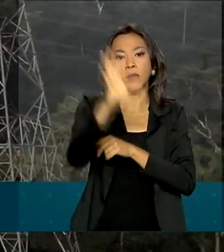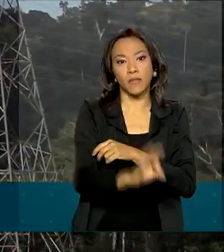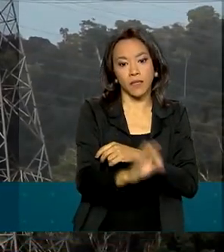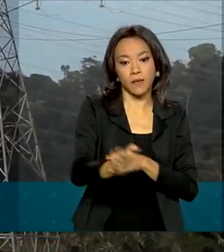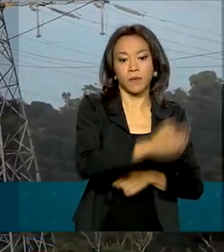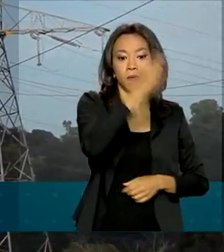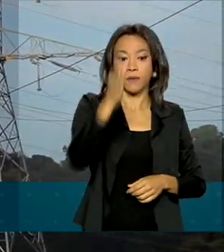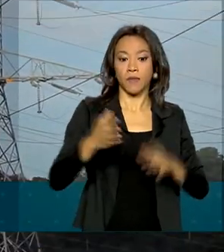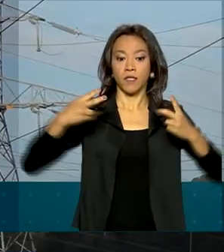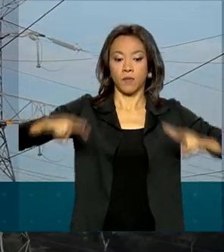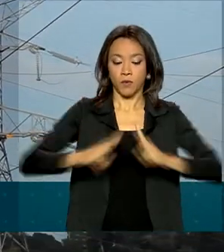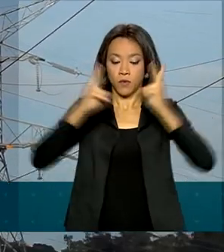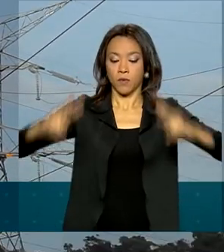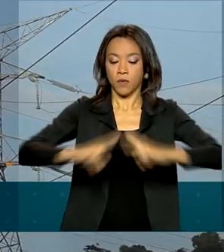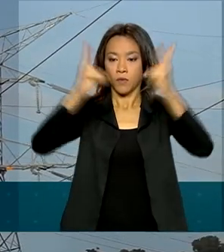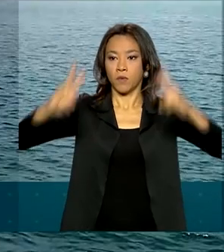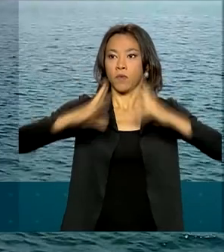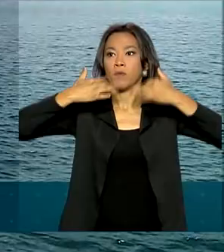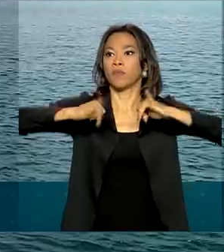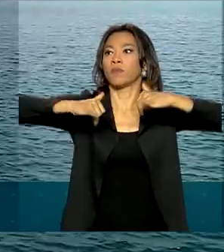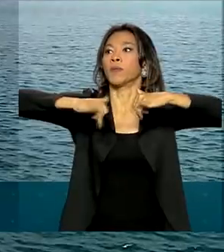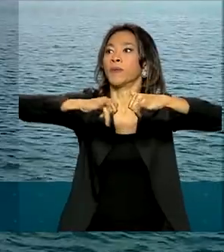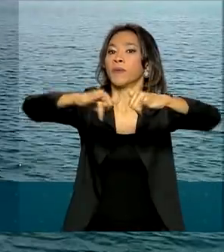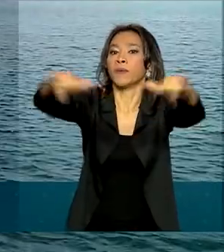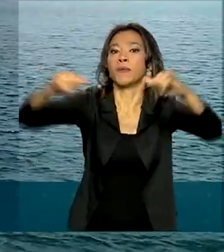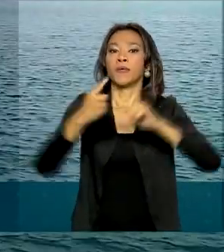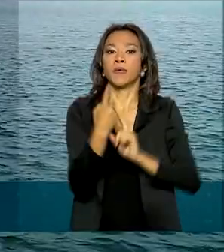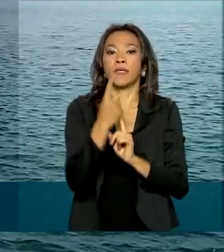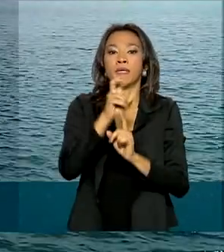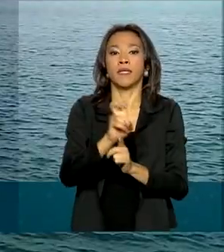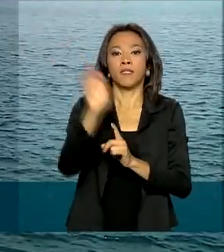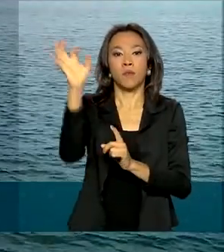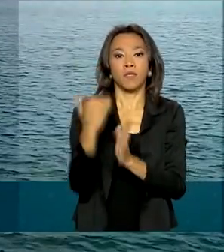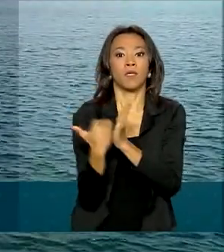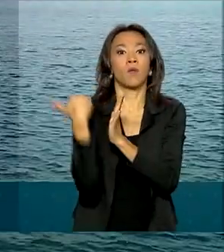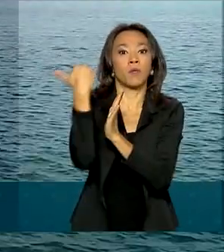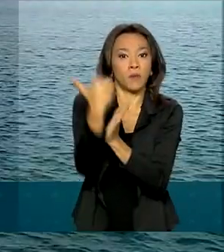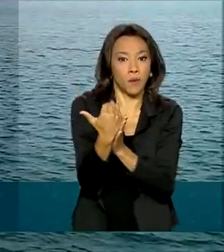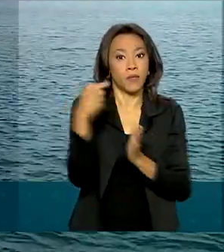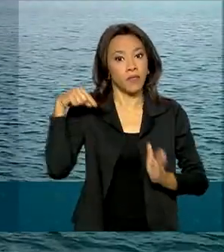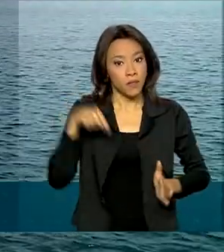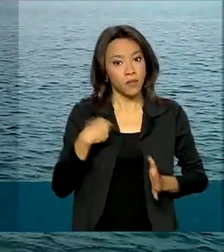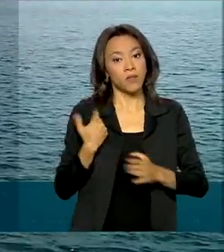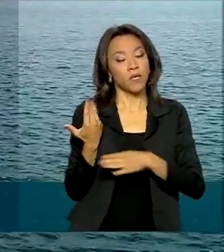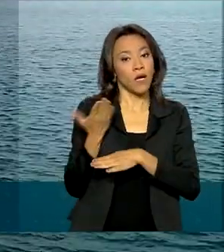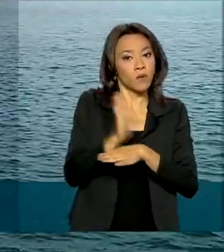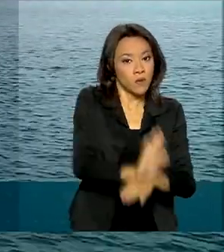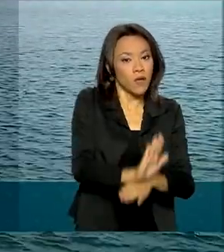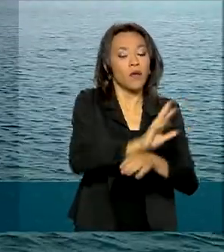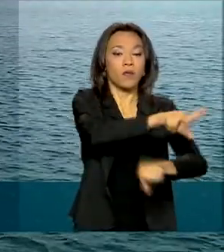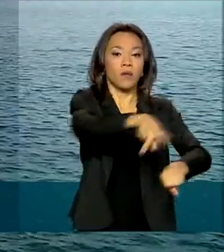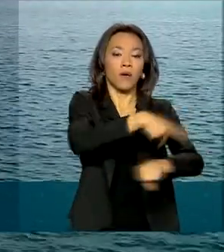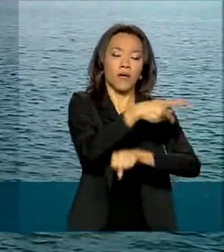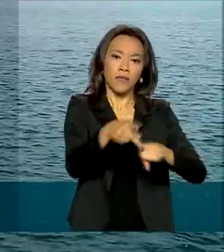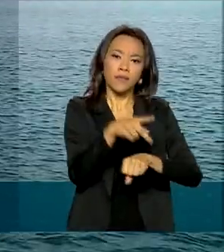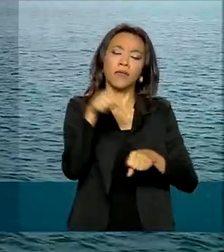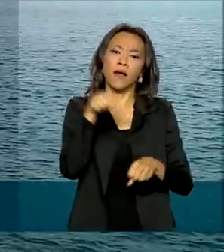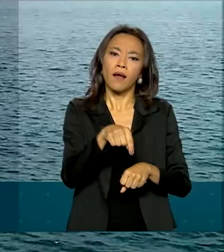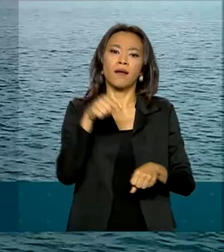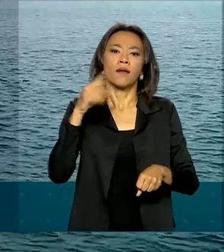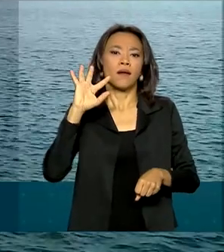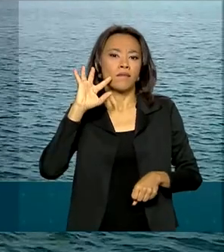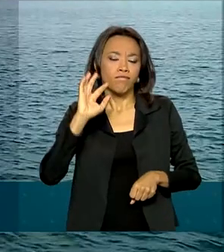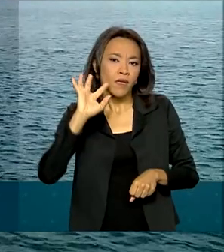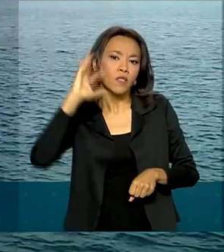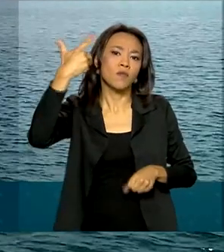transmissão cresceu 15%. Números que têm ajudado o país a enfrentar a atual escassez hídrica.